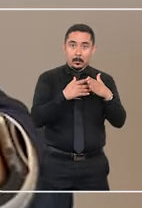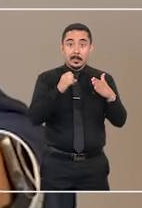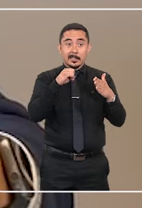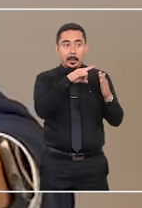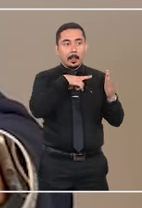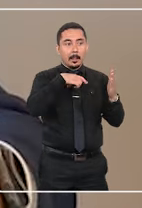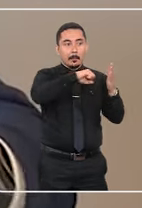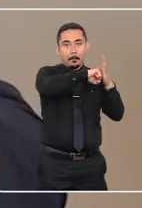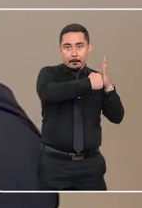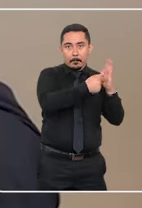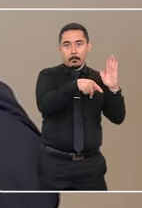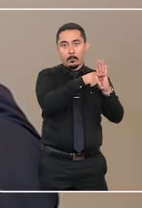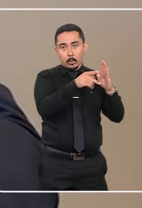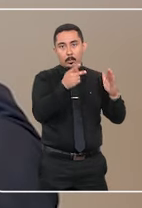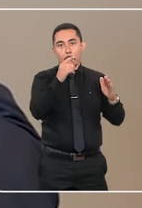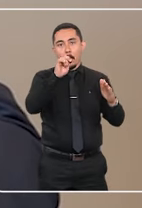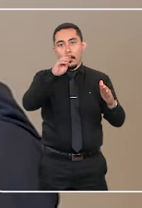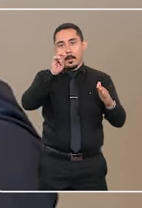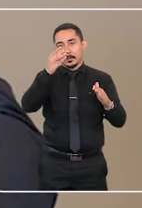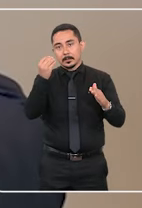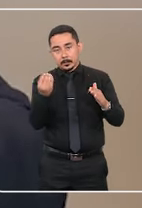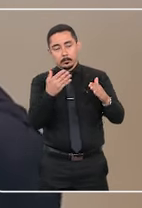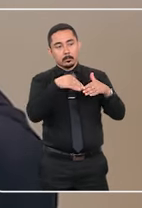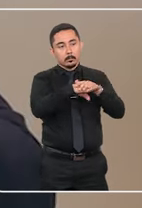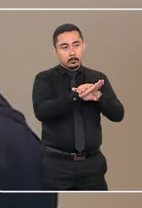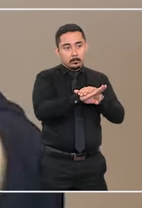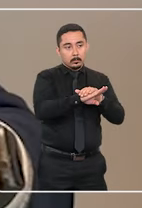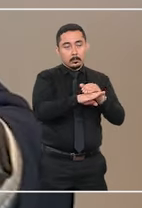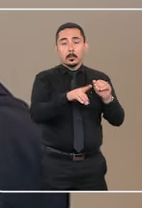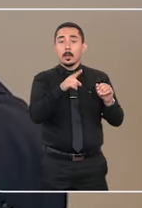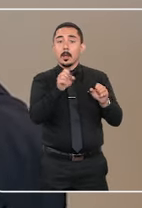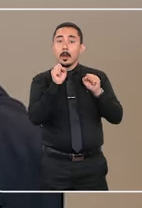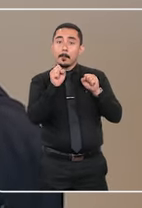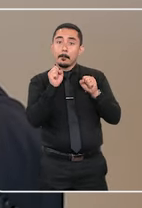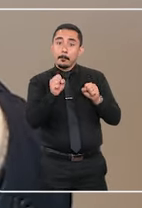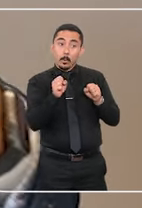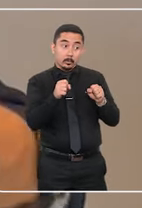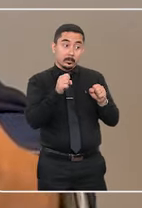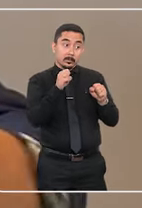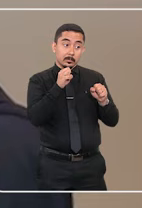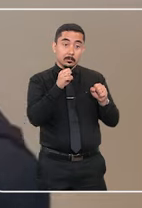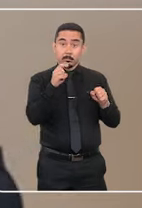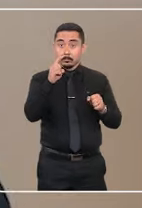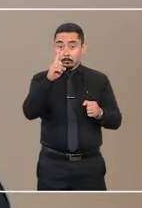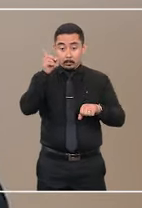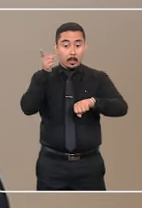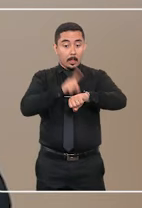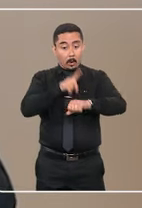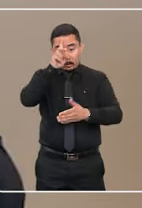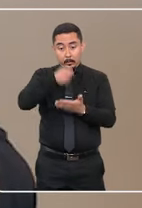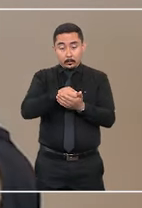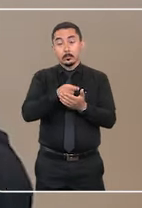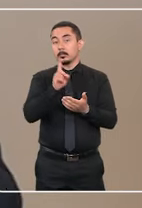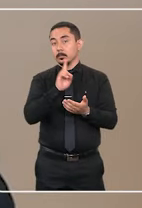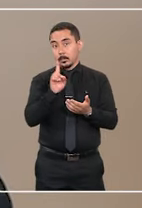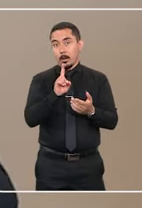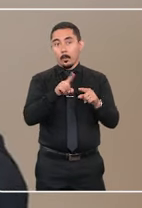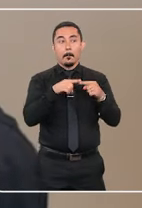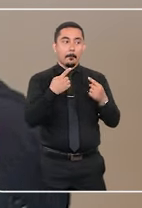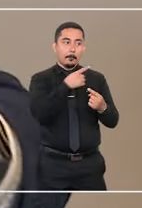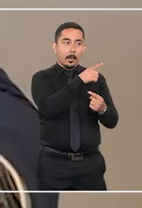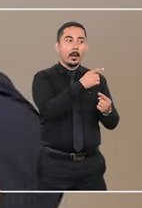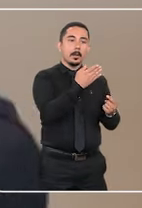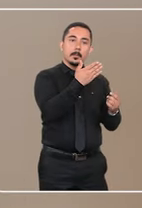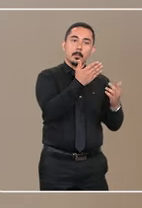esse valor foi bloqueado numa caderneta de poupança, o juiz não pode de ofício, ou seja, sem uma provocação da parte devedora, caso,